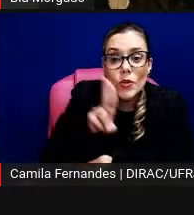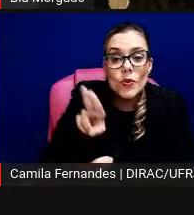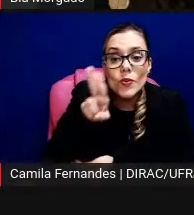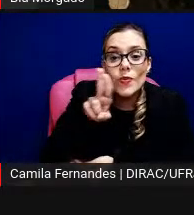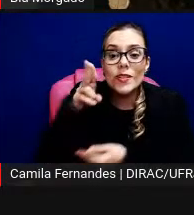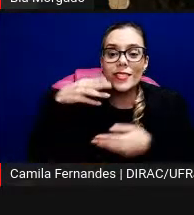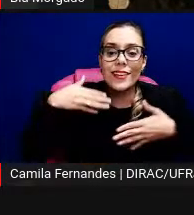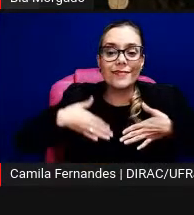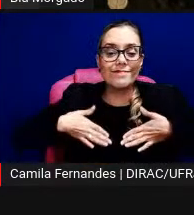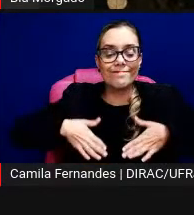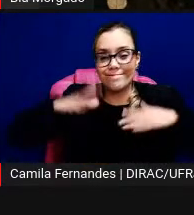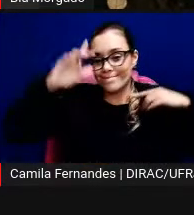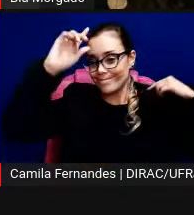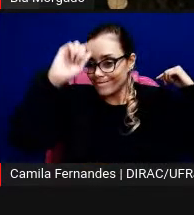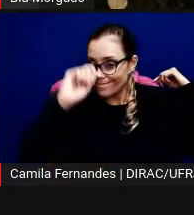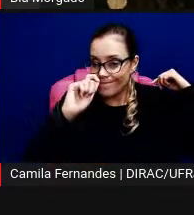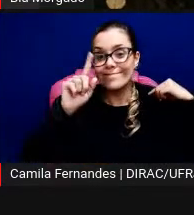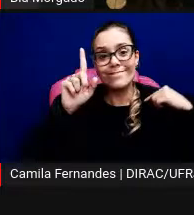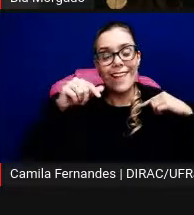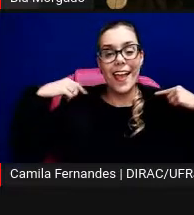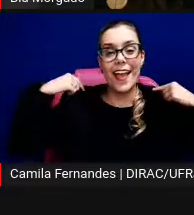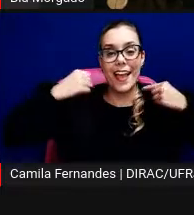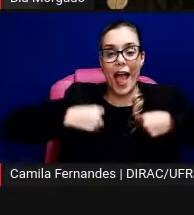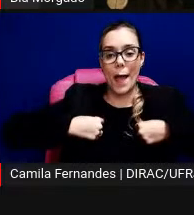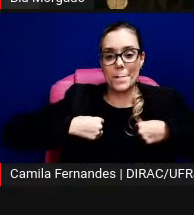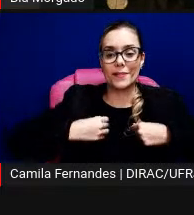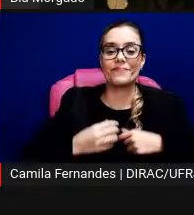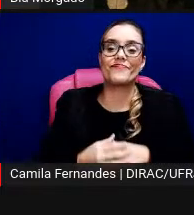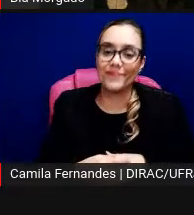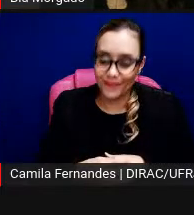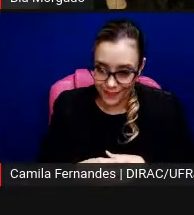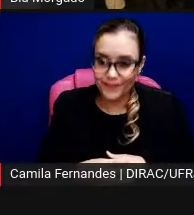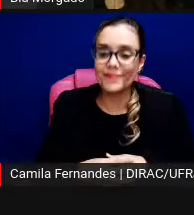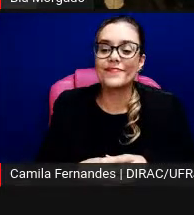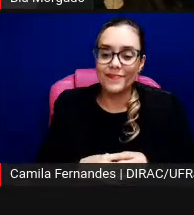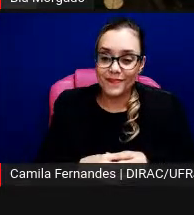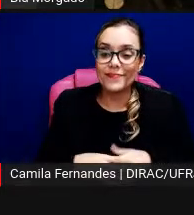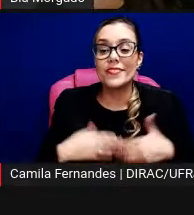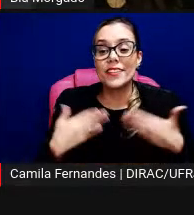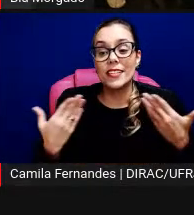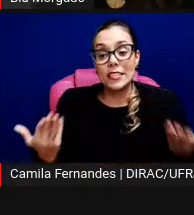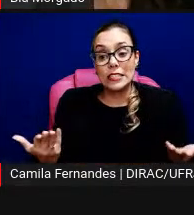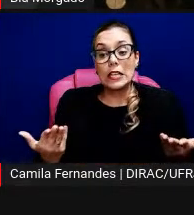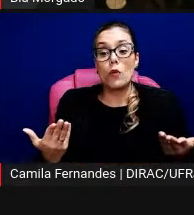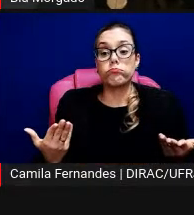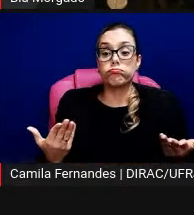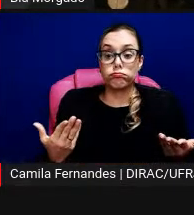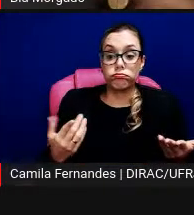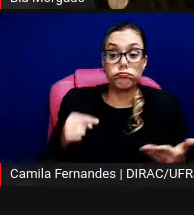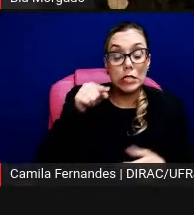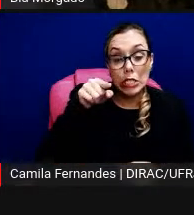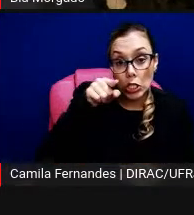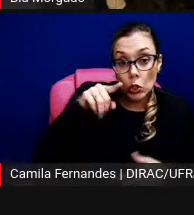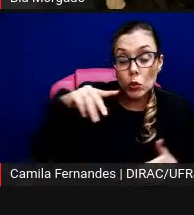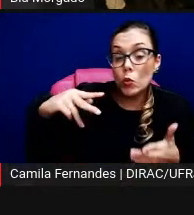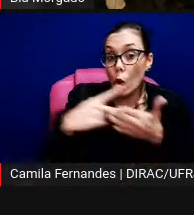retornar e devolver a capa. Essa situação chegou a acontecer também muitos anos depois, eu